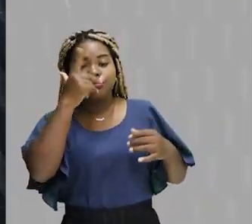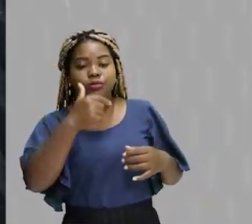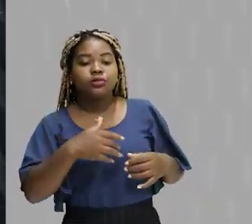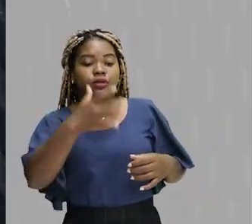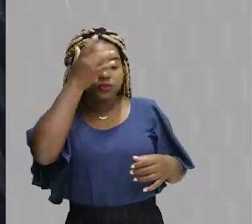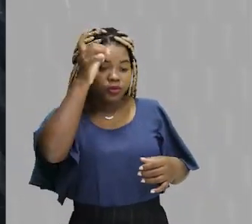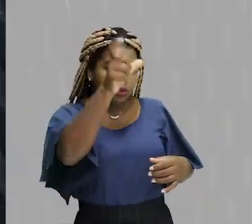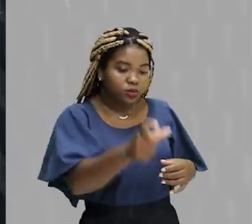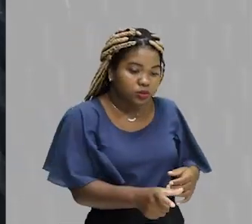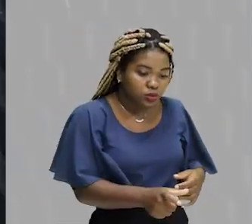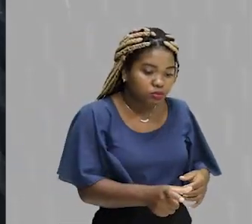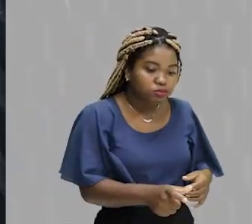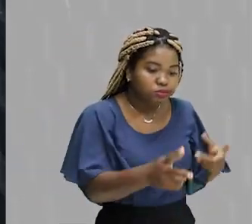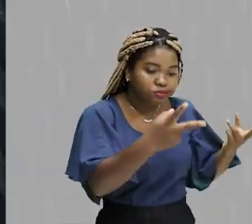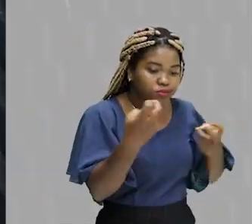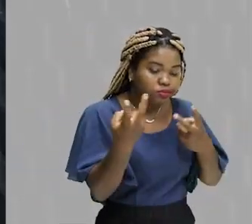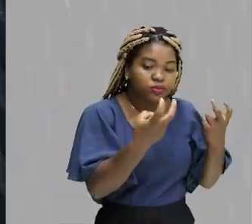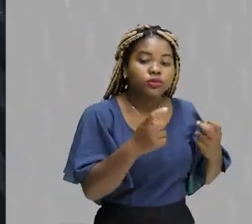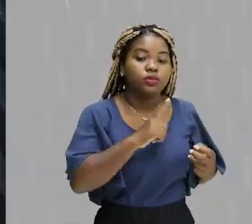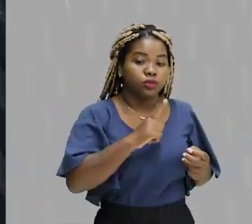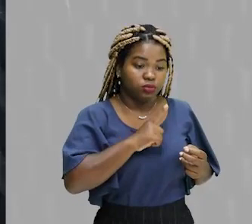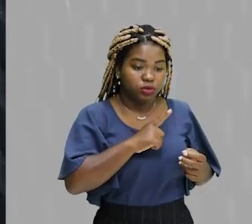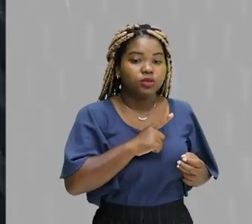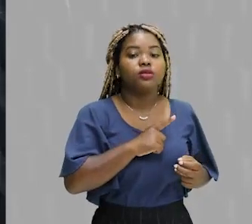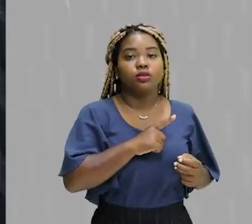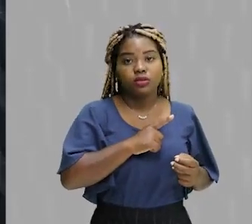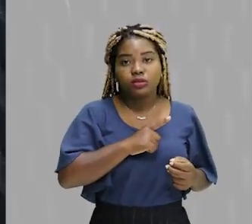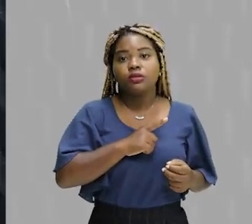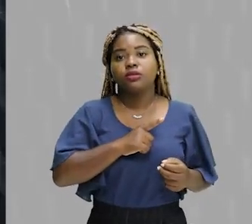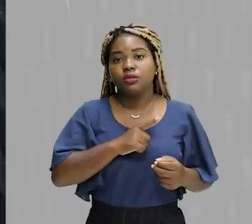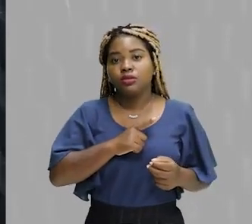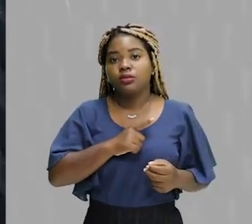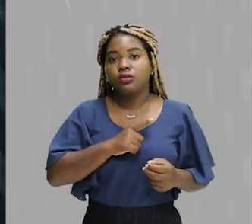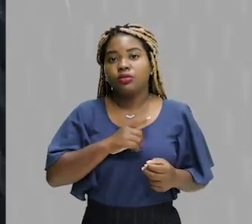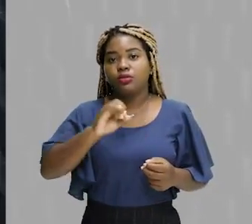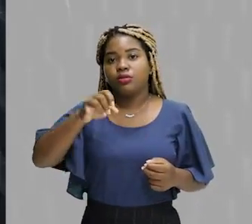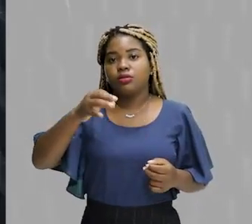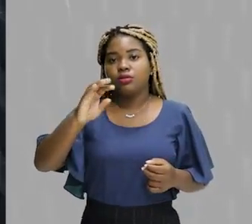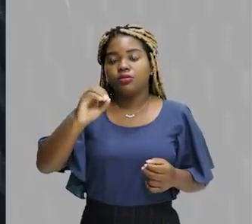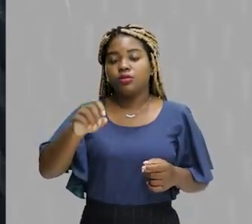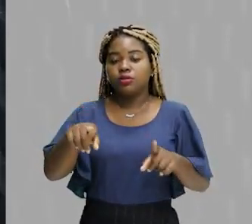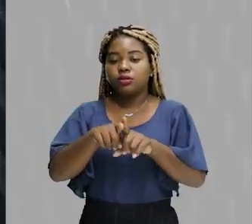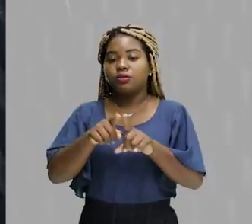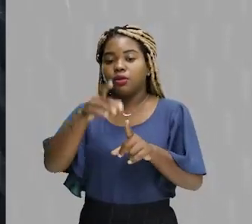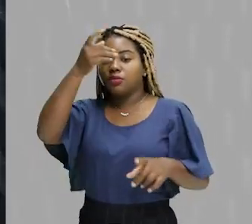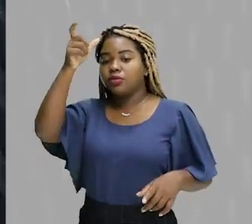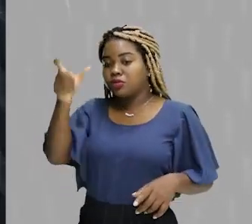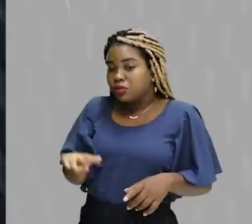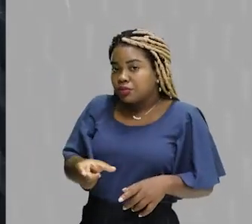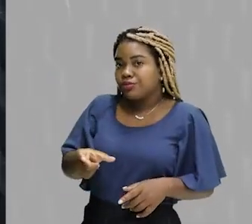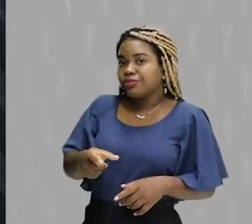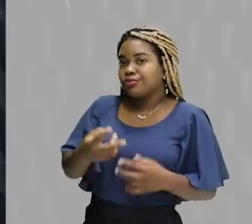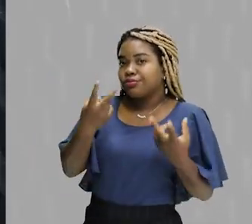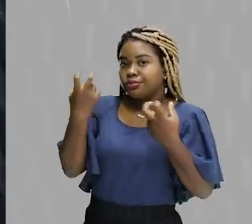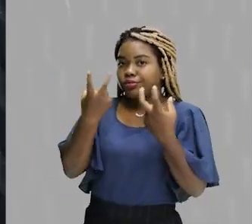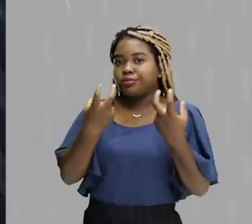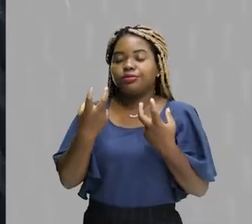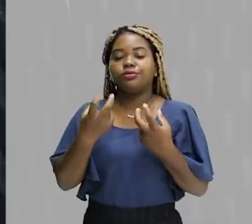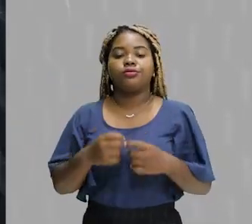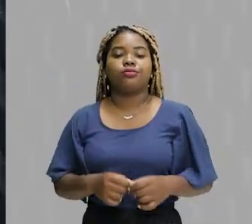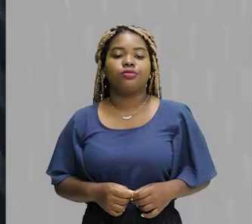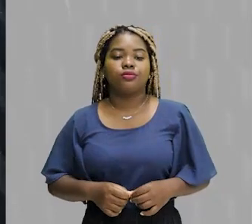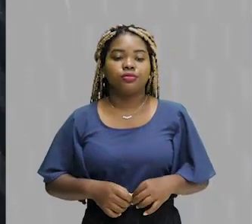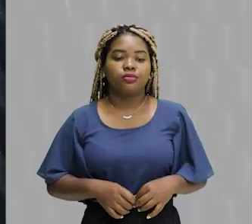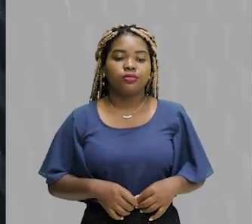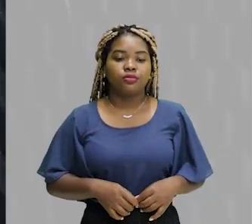percebe. Então, eu tenho o objeto que vai ser percebido e o sujeito que percebe, ok? Então, a expressão objeto ainda é